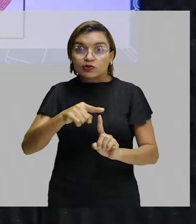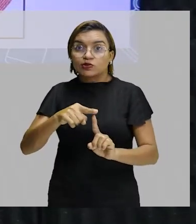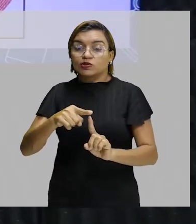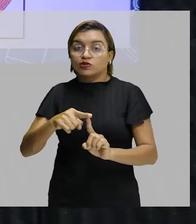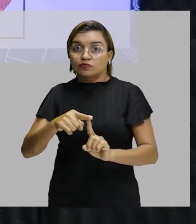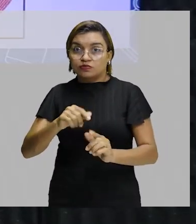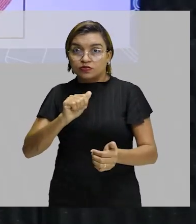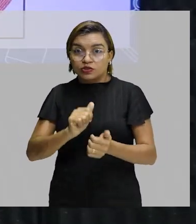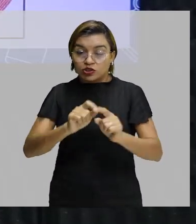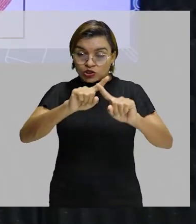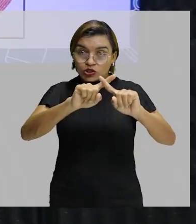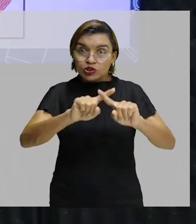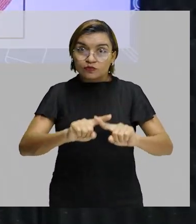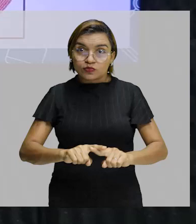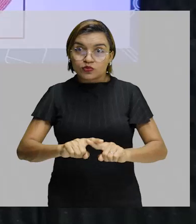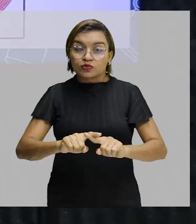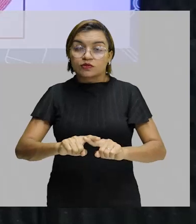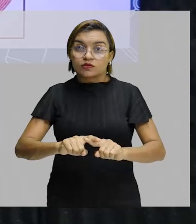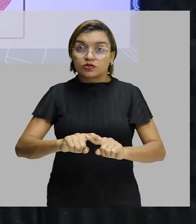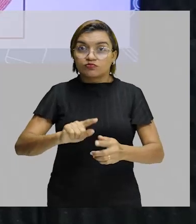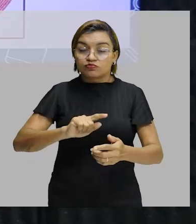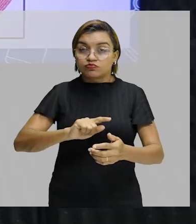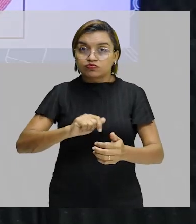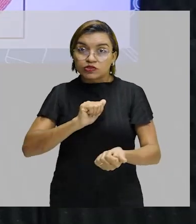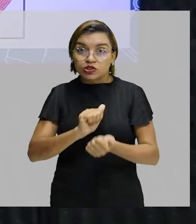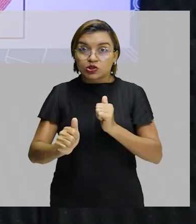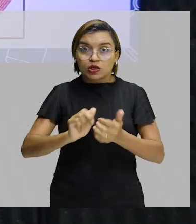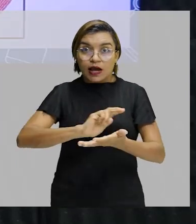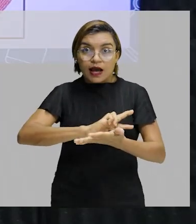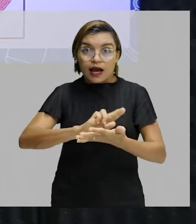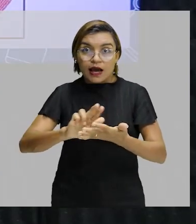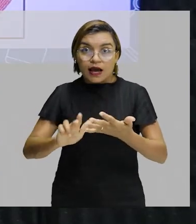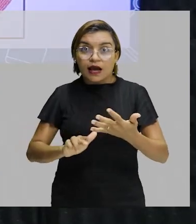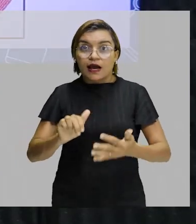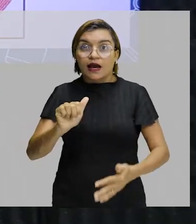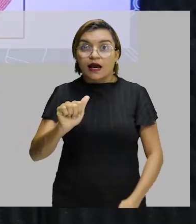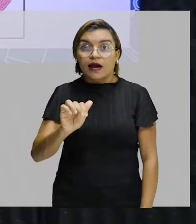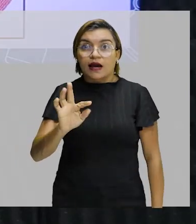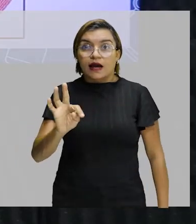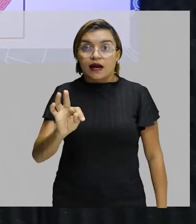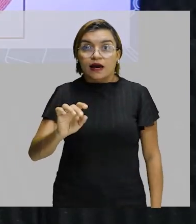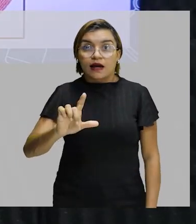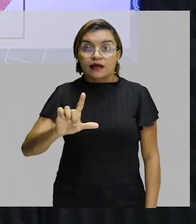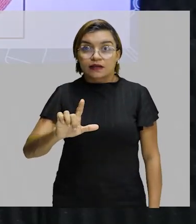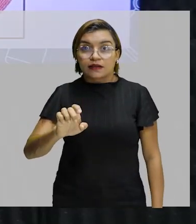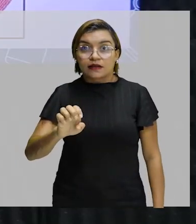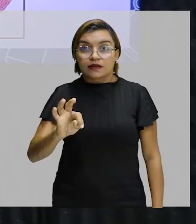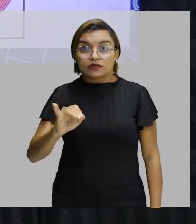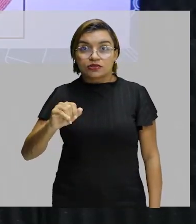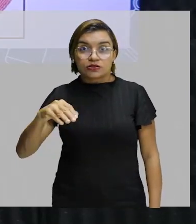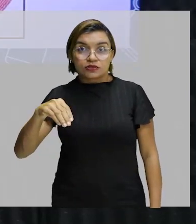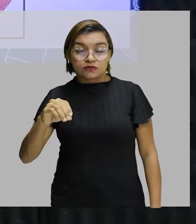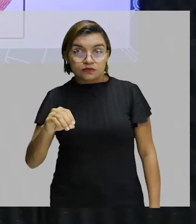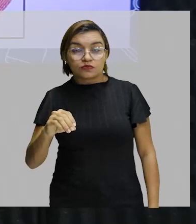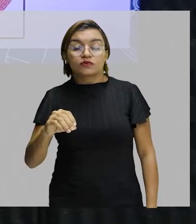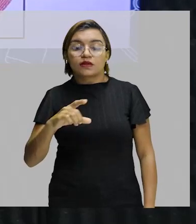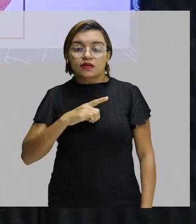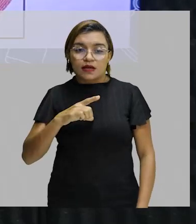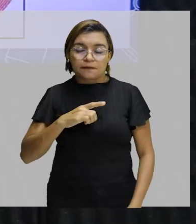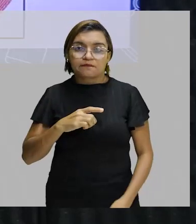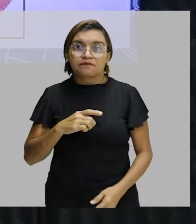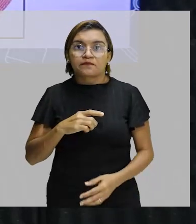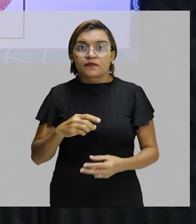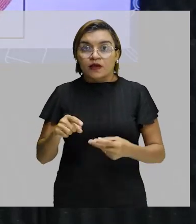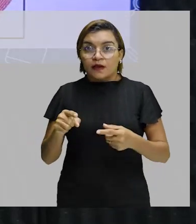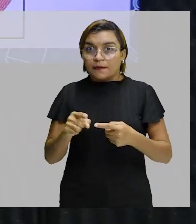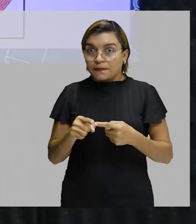dentro do estádio, nessa pista de atletismo. Com exceção de quais provas? A maratona,